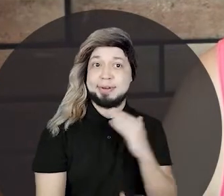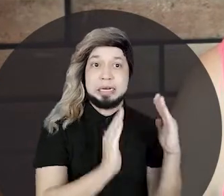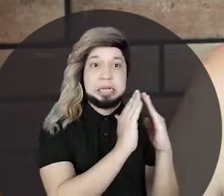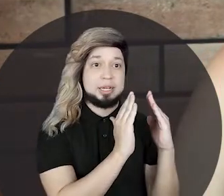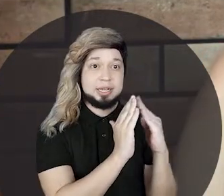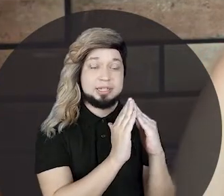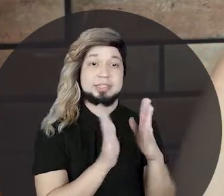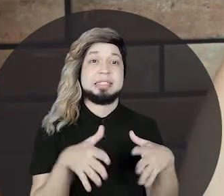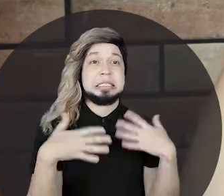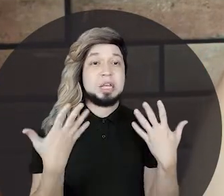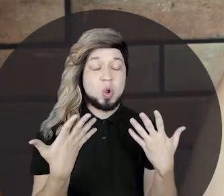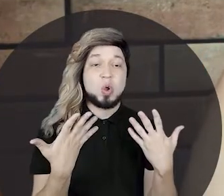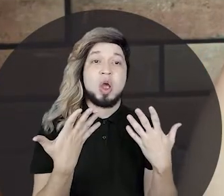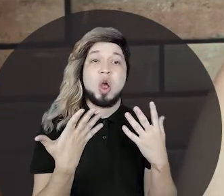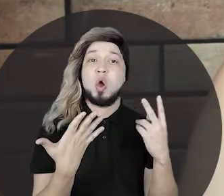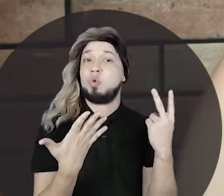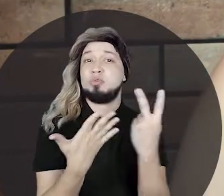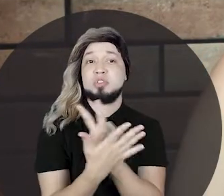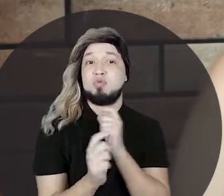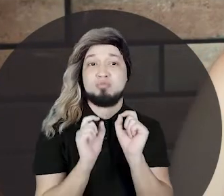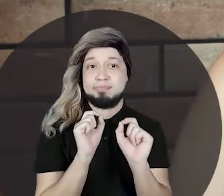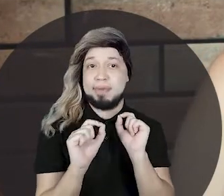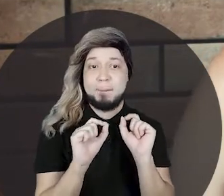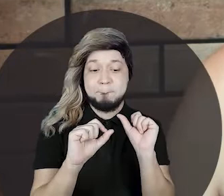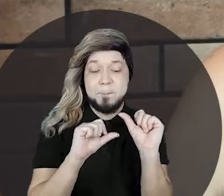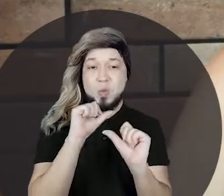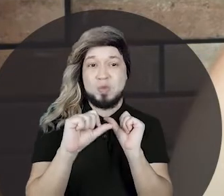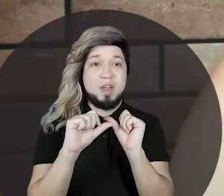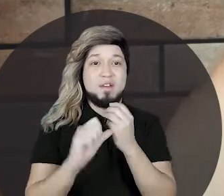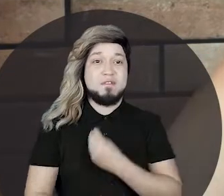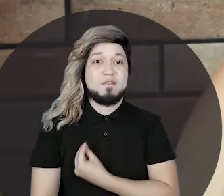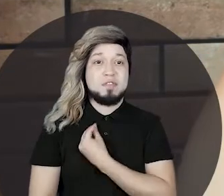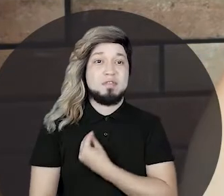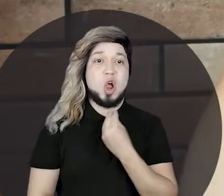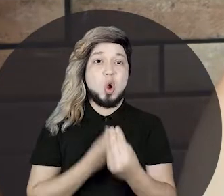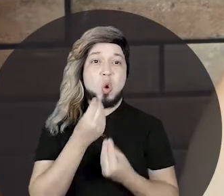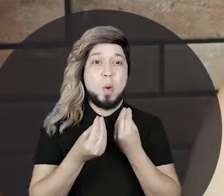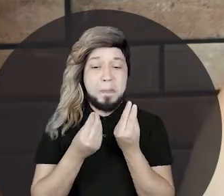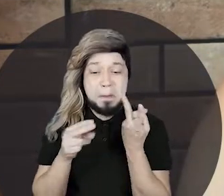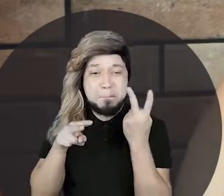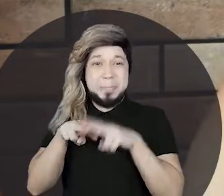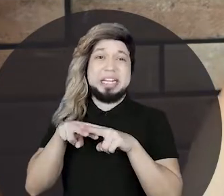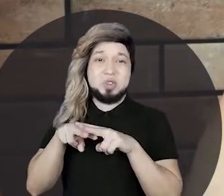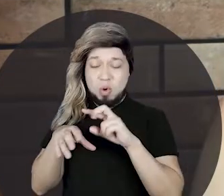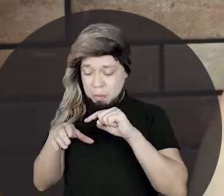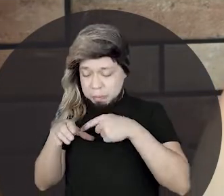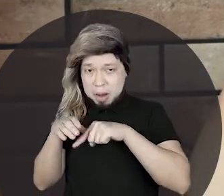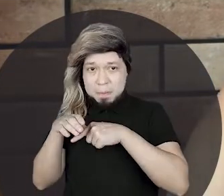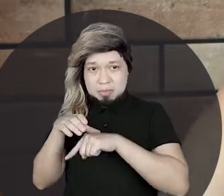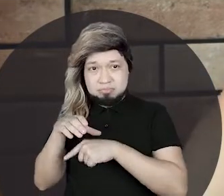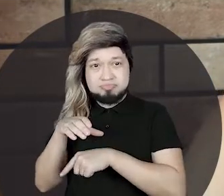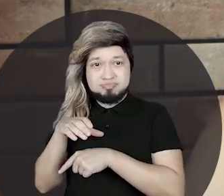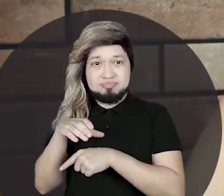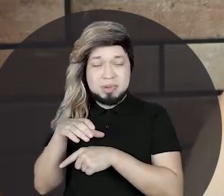gente? Eles, a partir daquele dia, quando o Xaninho chegou na casa, eles viviam lá, presos, no buraquinho, na